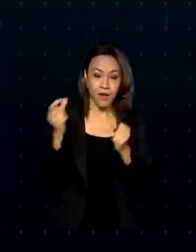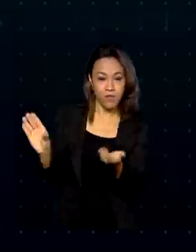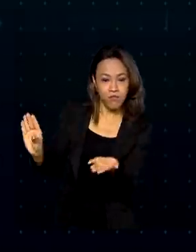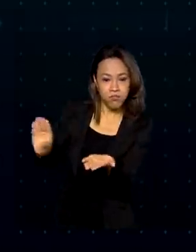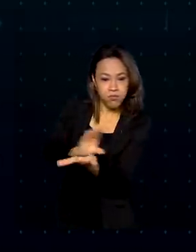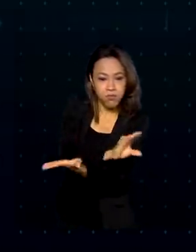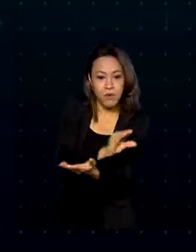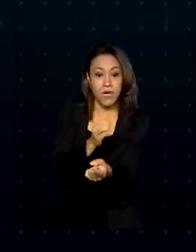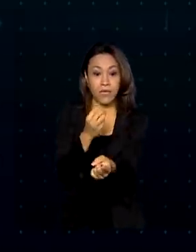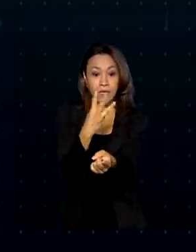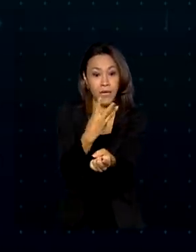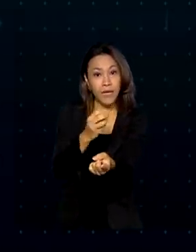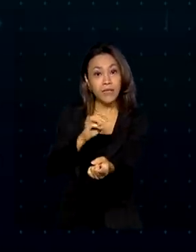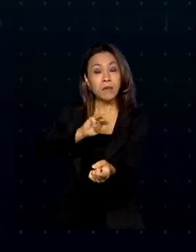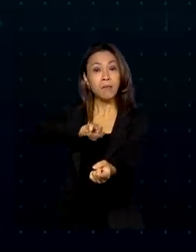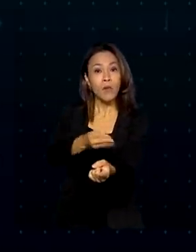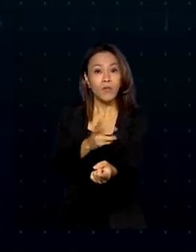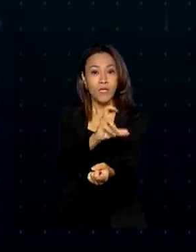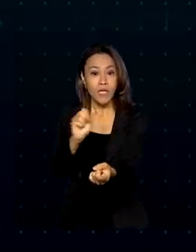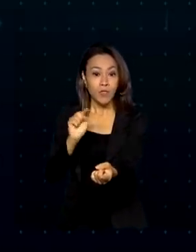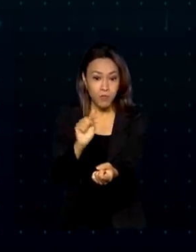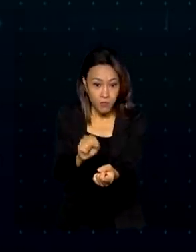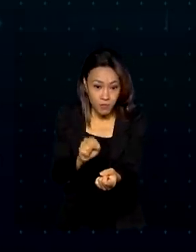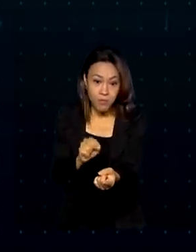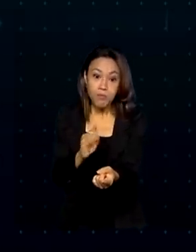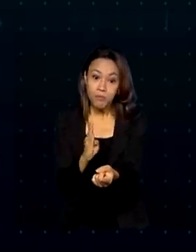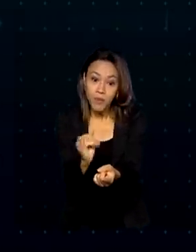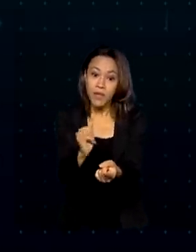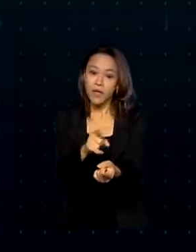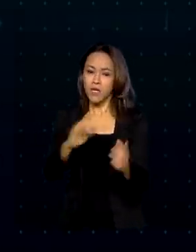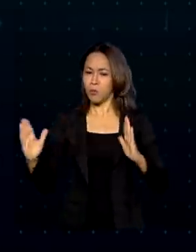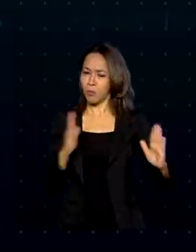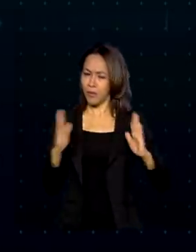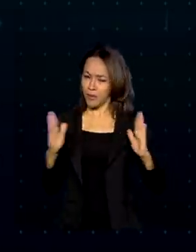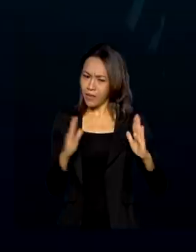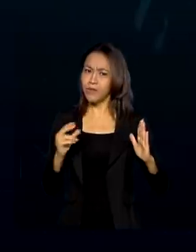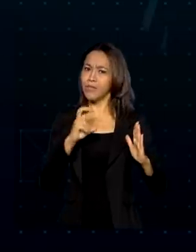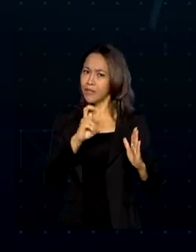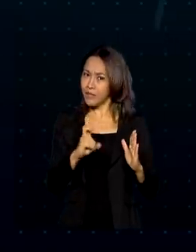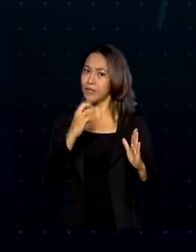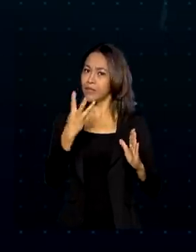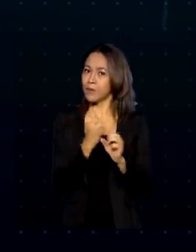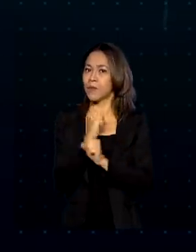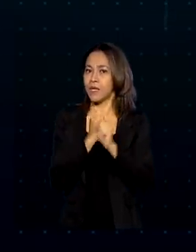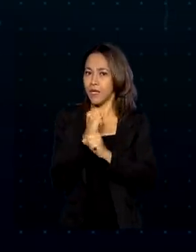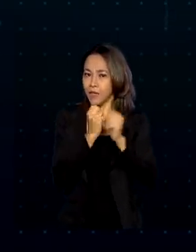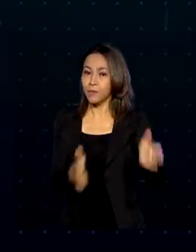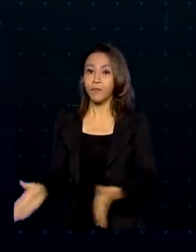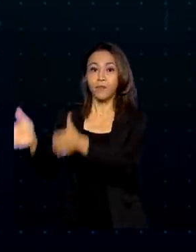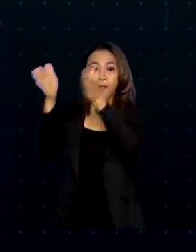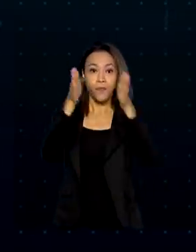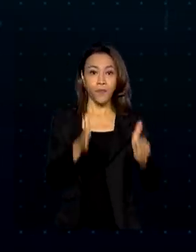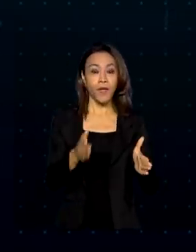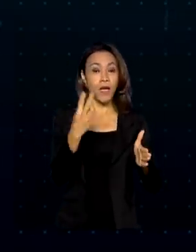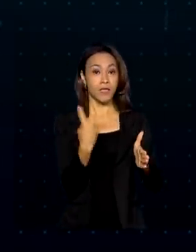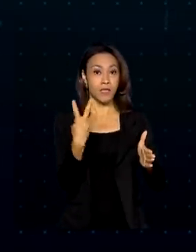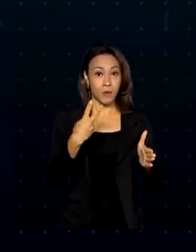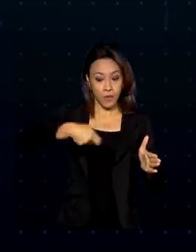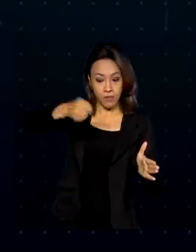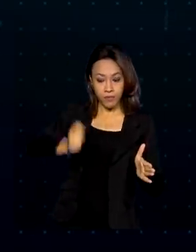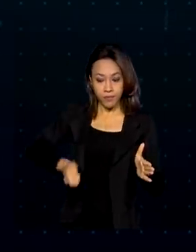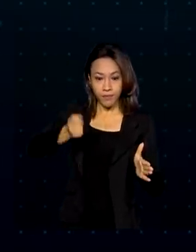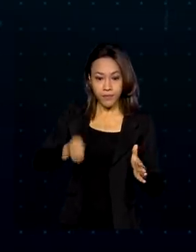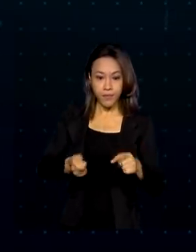e ganha o direito de operar a ferrovia por 35 anos. A segunda concessão será da Ferrogrão,